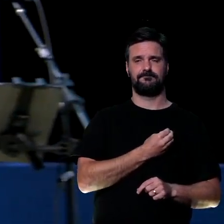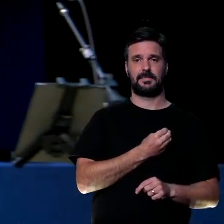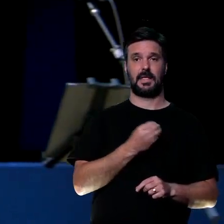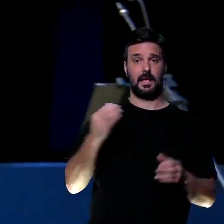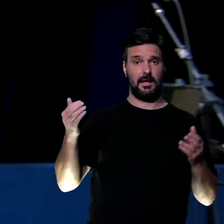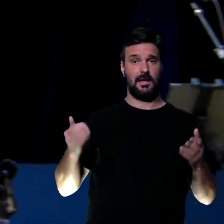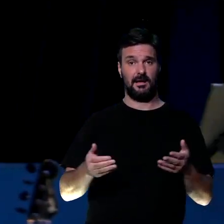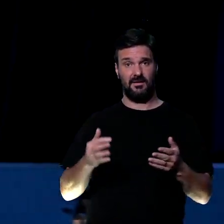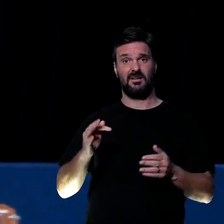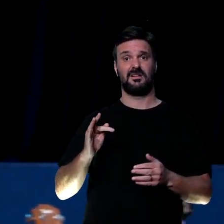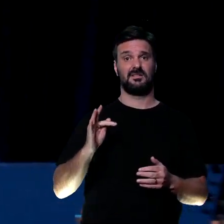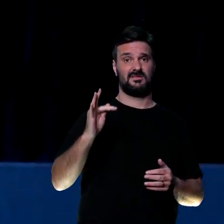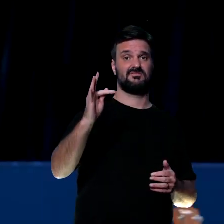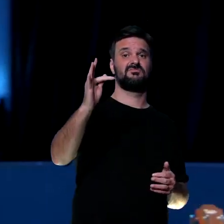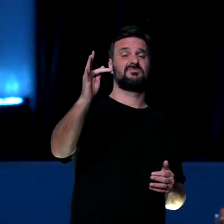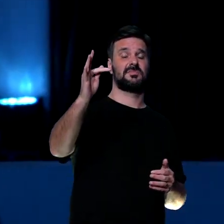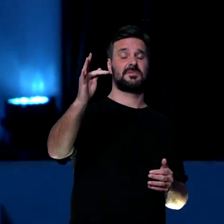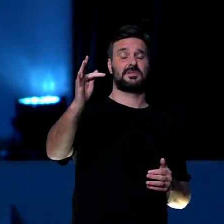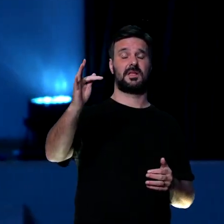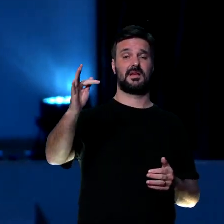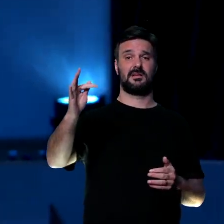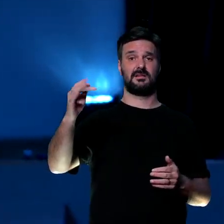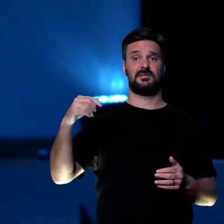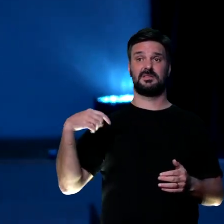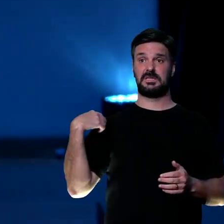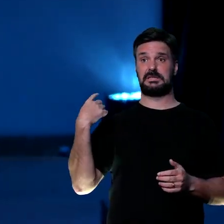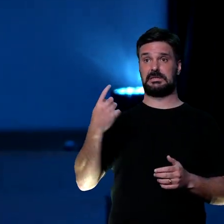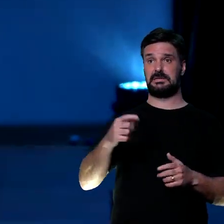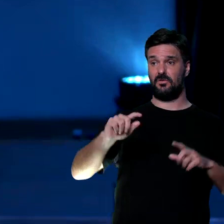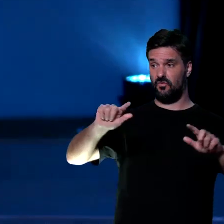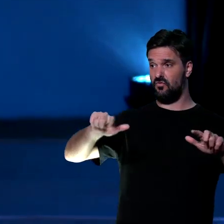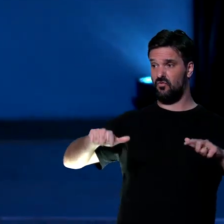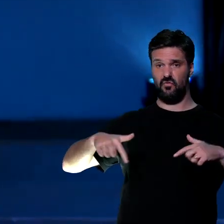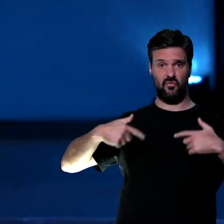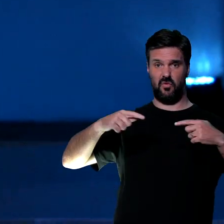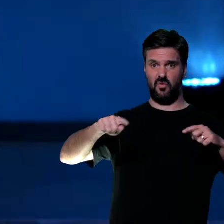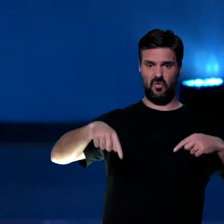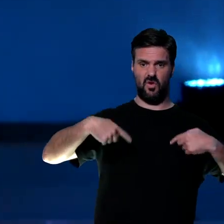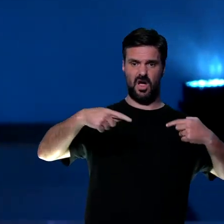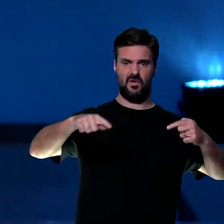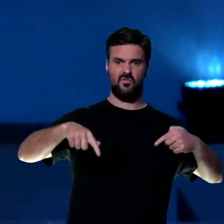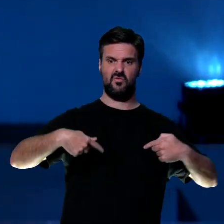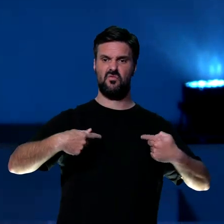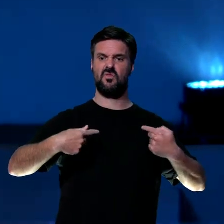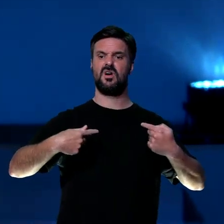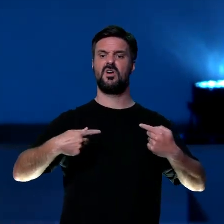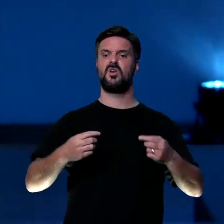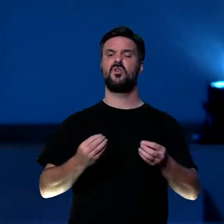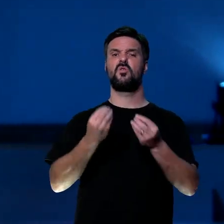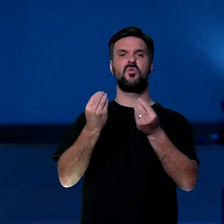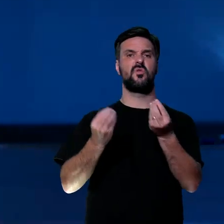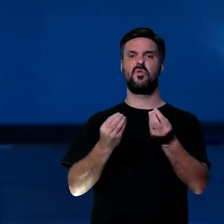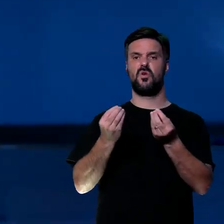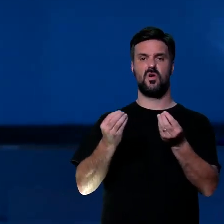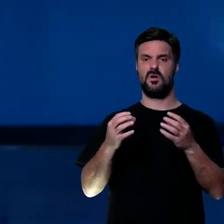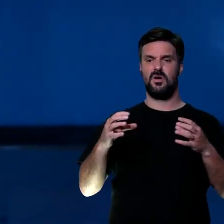quem garante que a gente não vai ser perseguido, quem garante que a gente não vai ser impedido, de se reunir um dia,